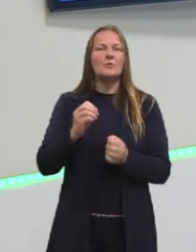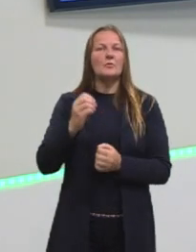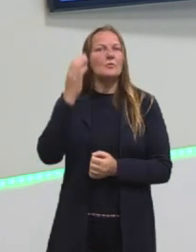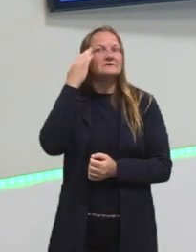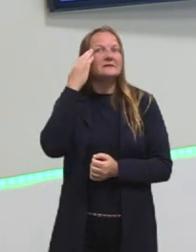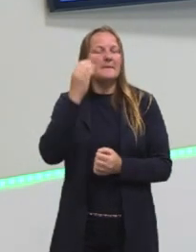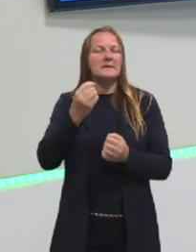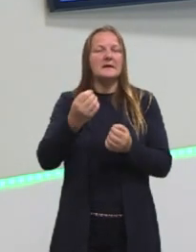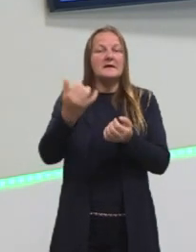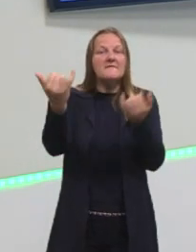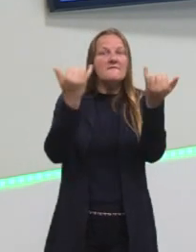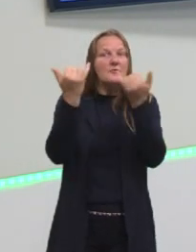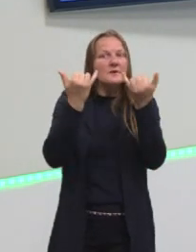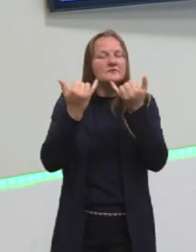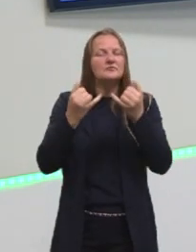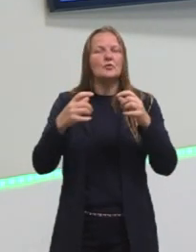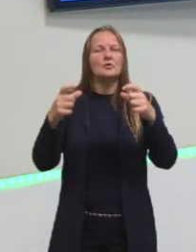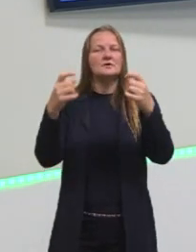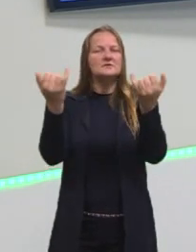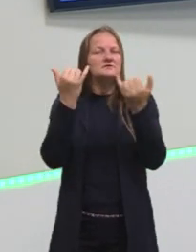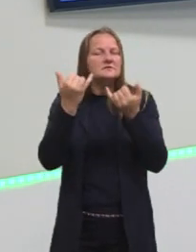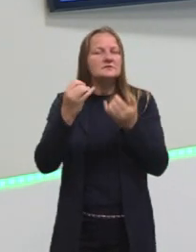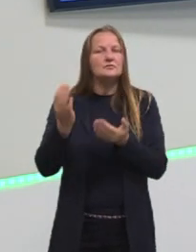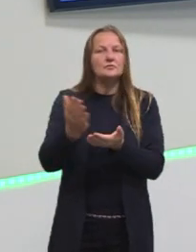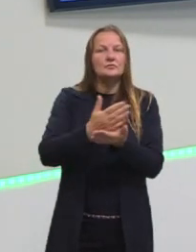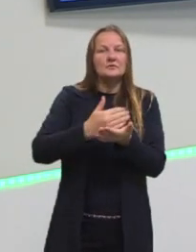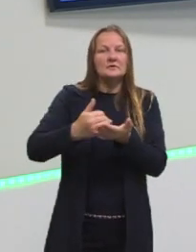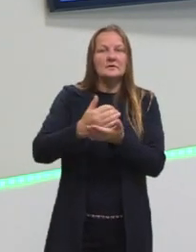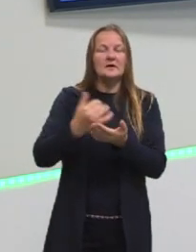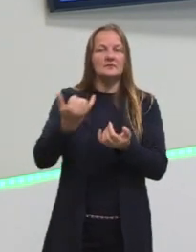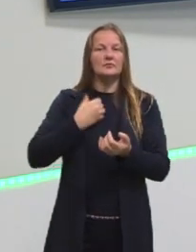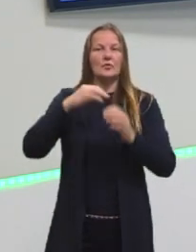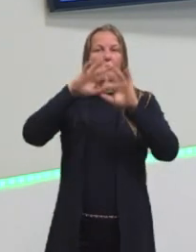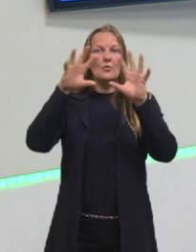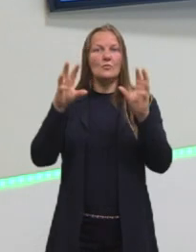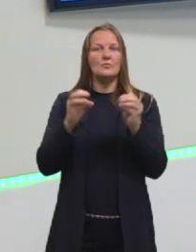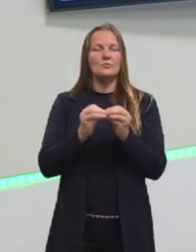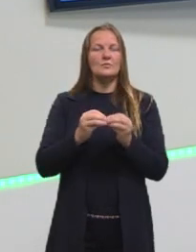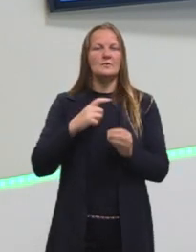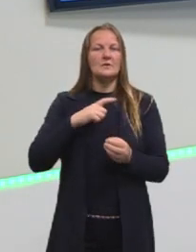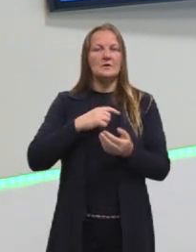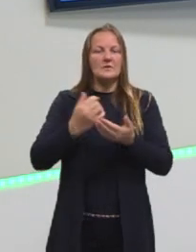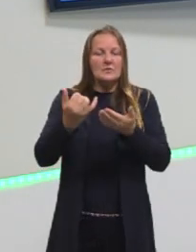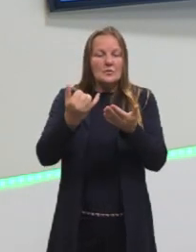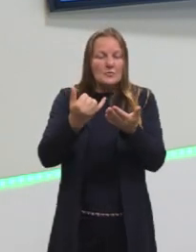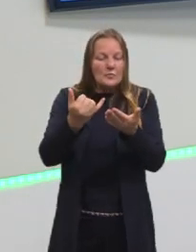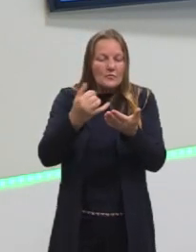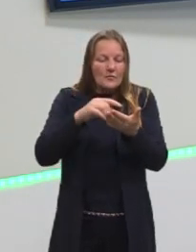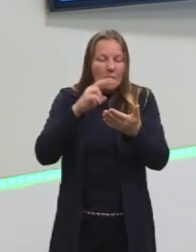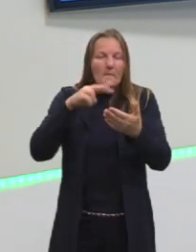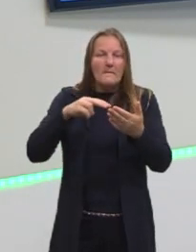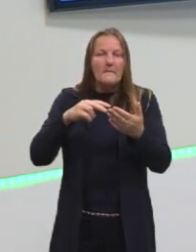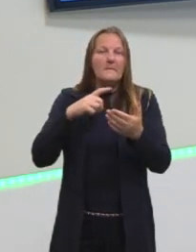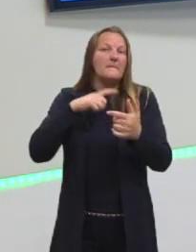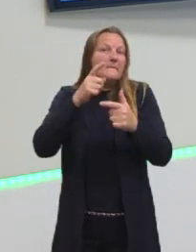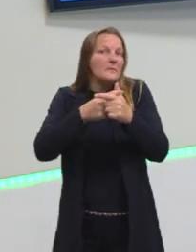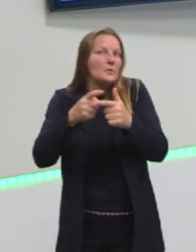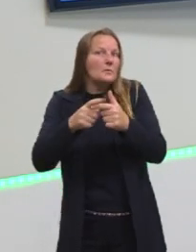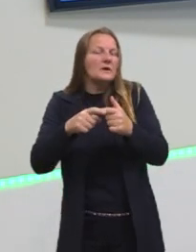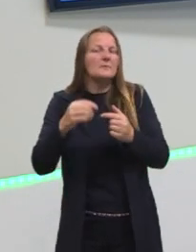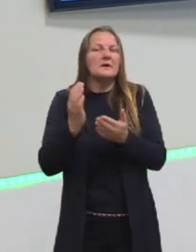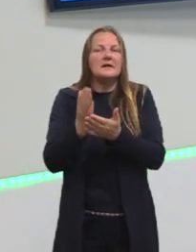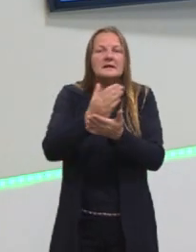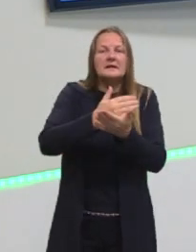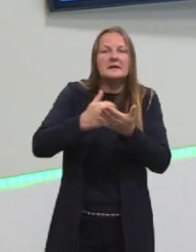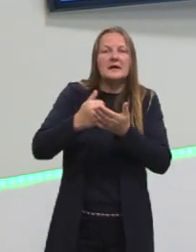decisões, né? Como que nós vamos chegar numa conclusão a partir de uma situação problema, né? Algum dado